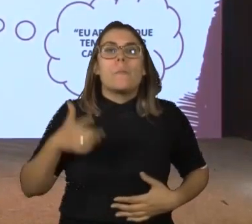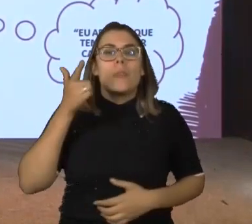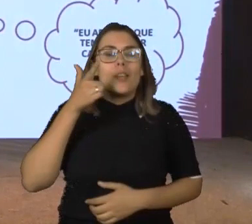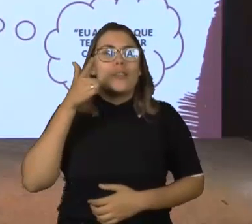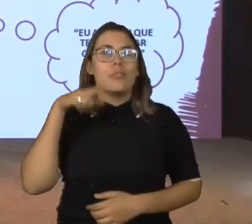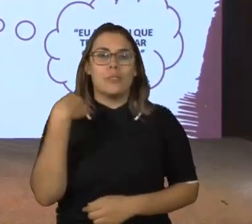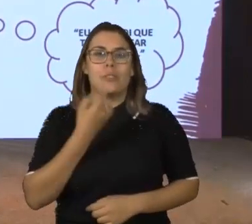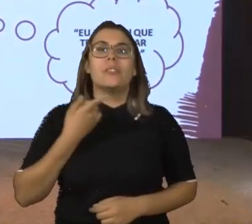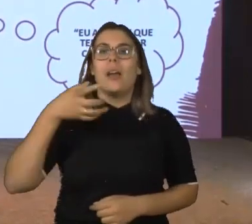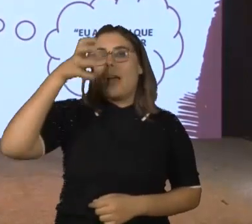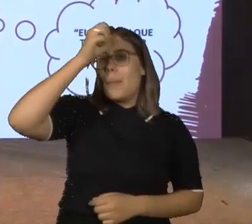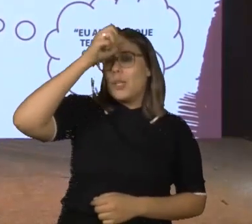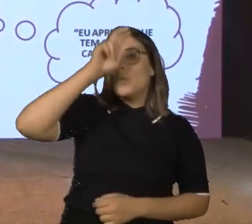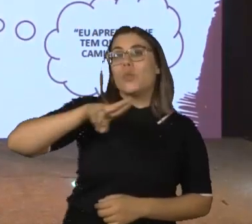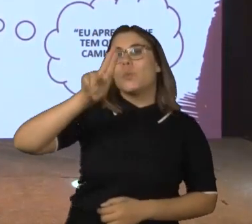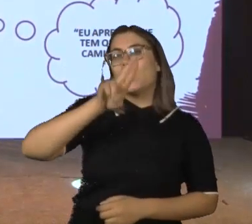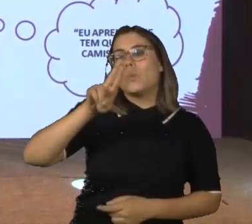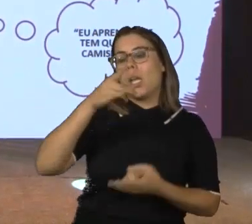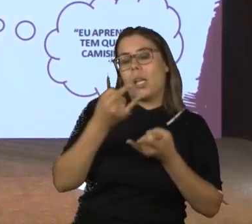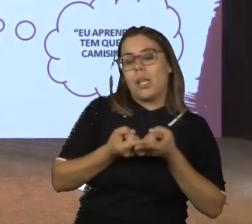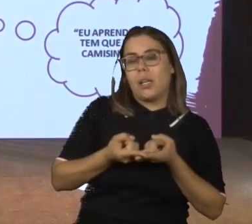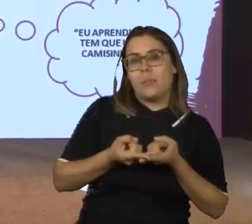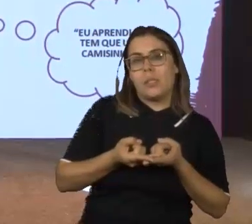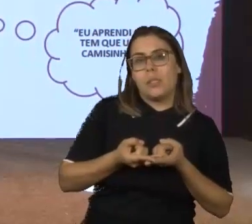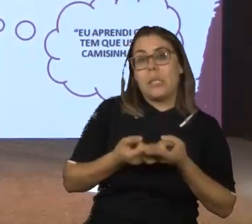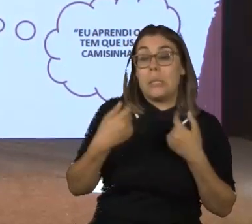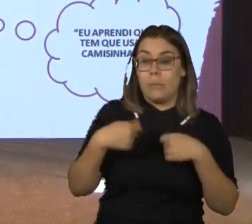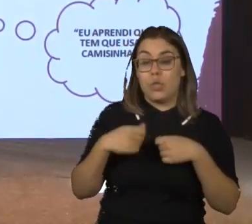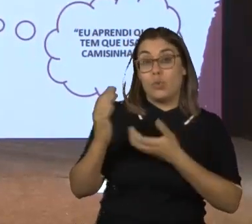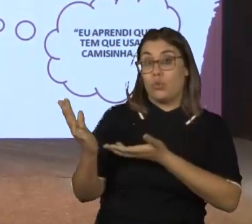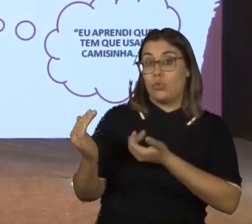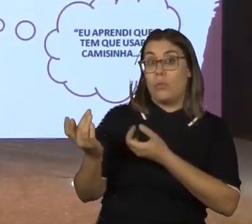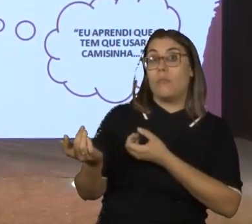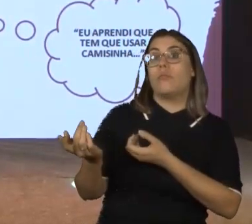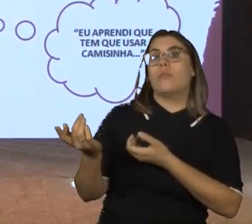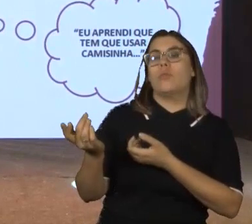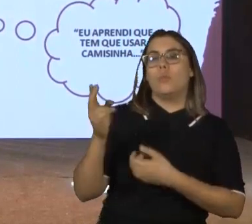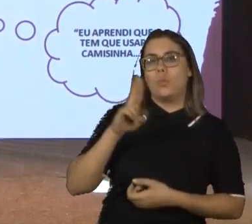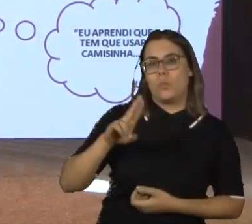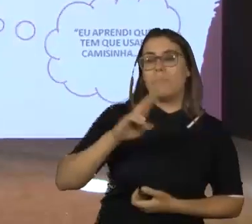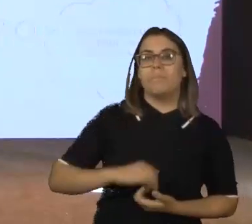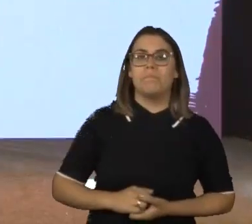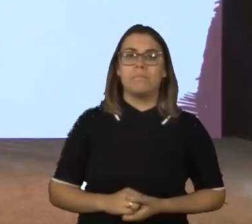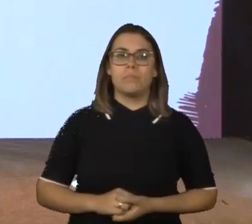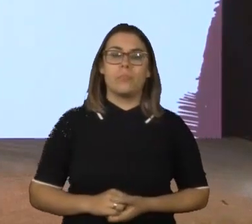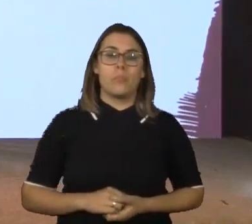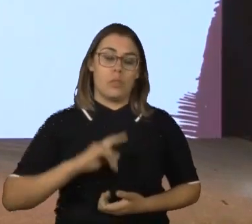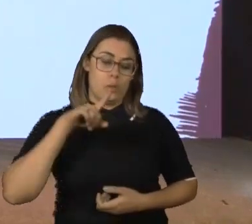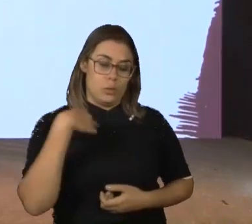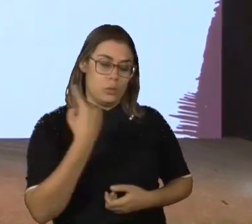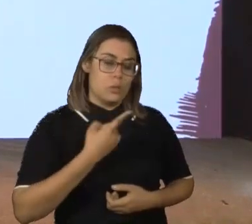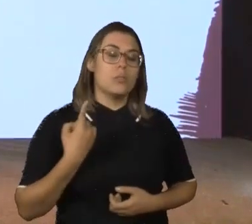aprendemos a usar camisinha, que hoje o jovem não usa e que precisa retomar o uso. O trabalho que nós